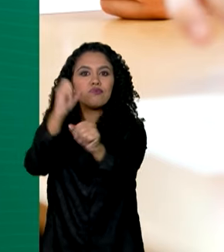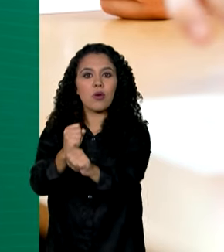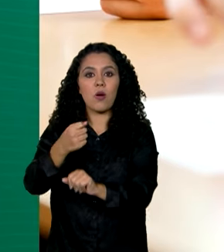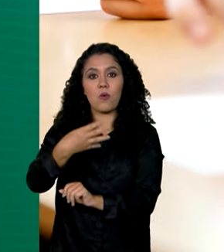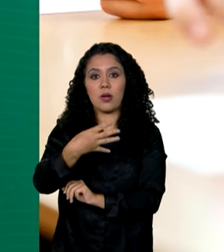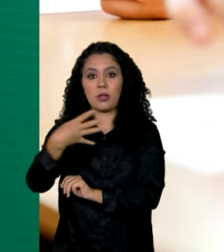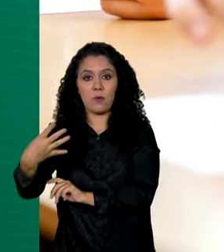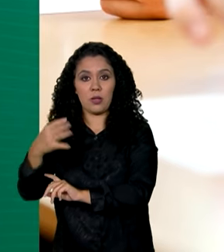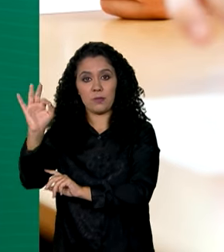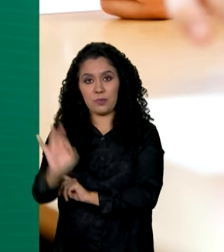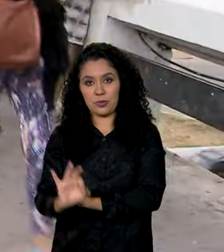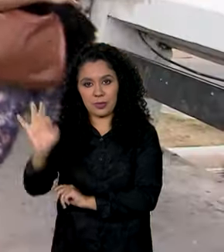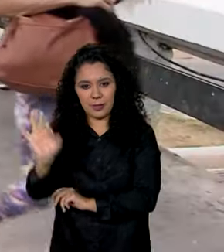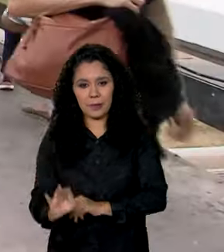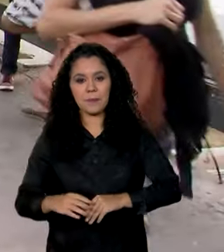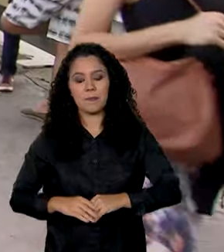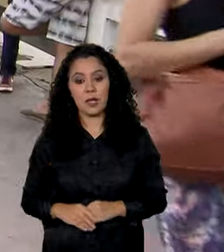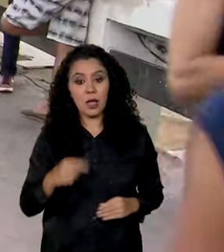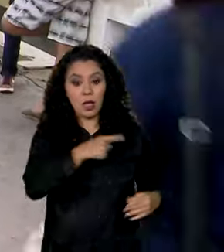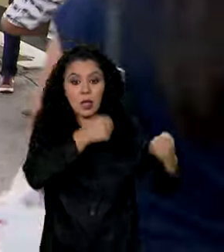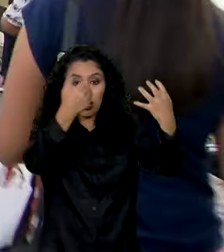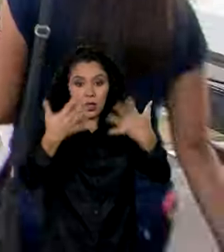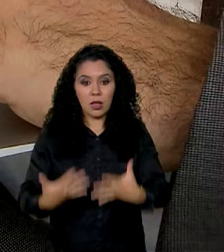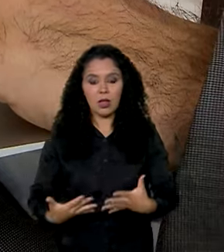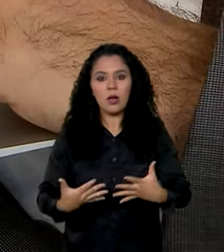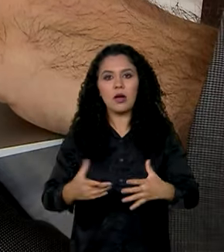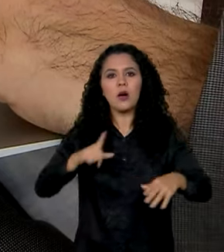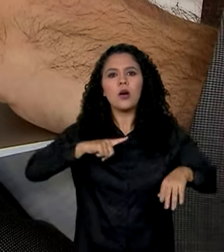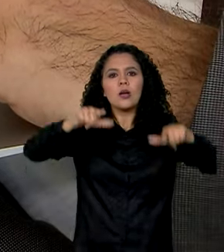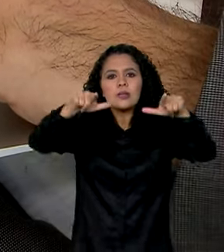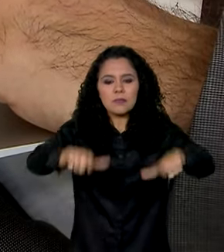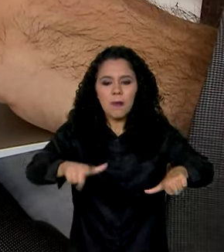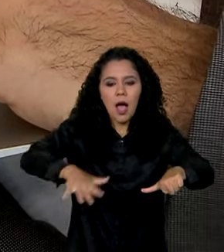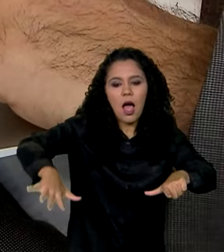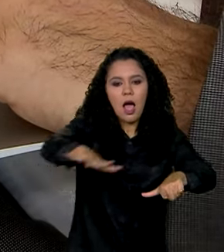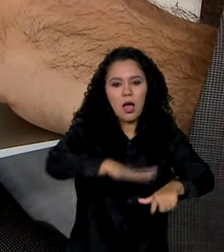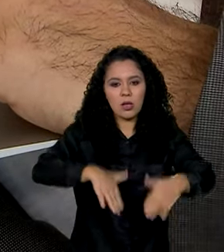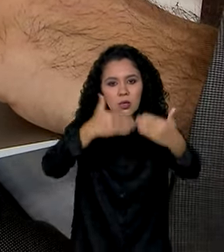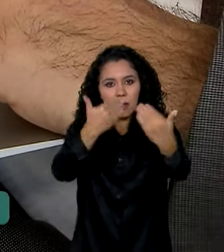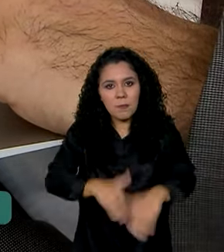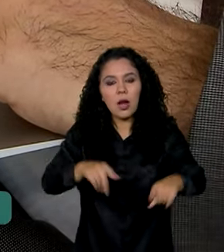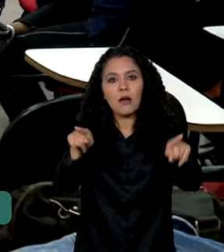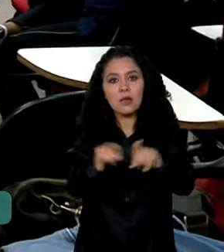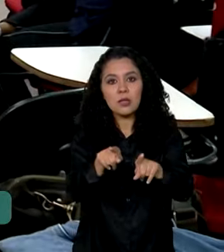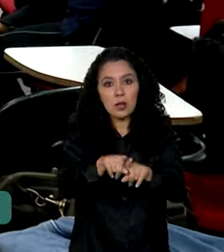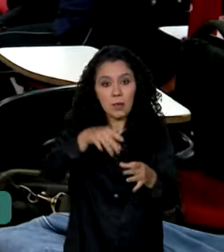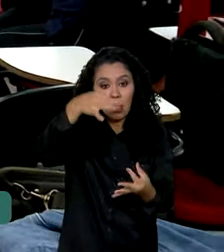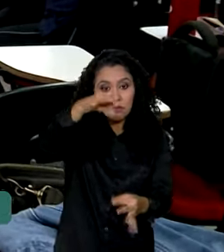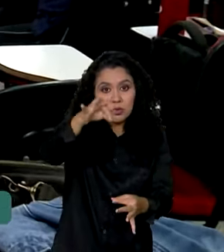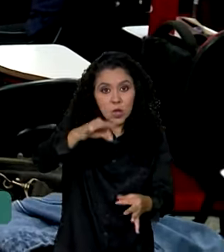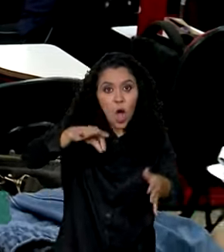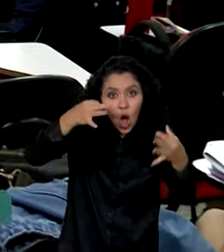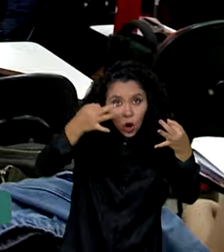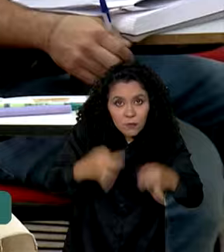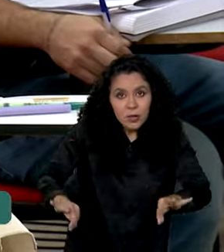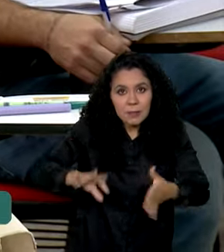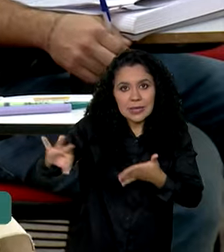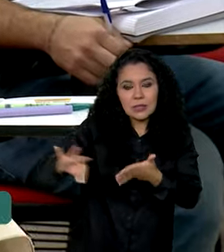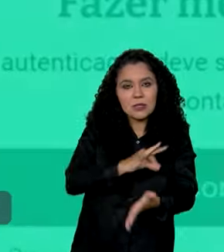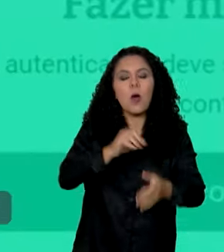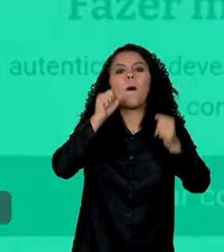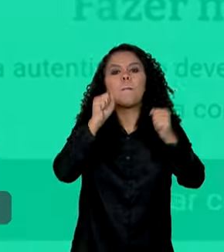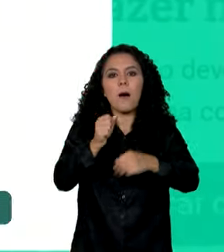44%. A conferência do local da prova e o cartão de confirmação de inscrição podem ser